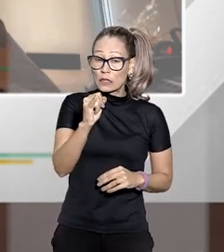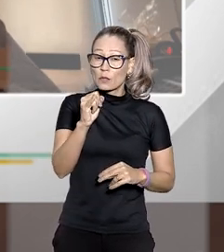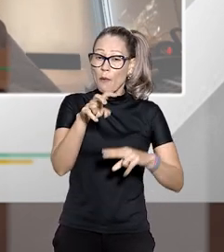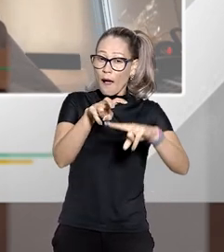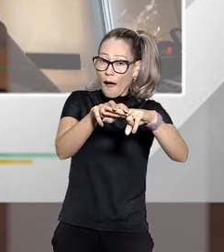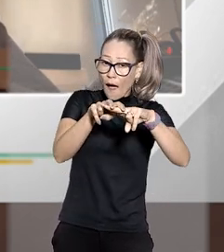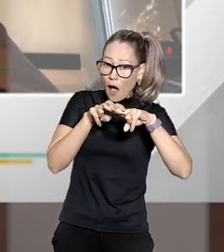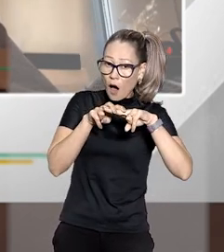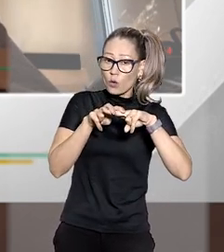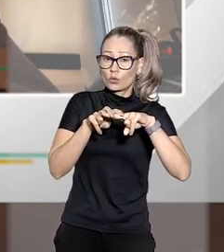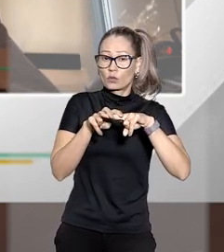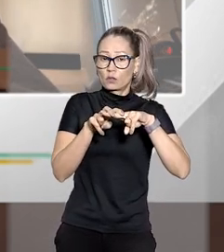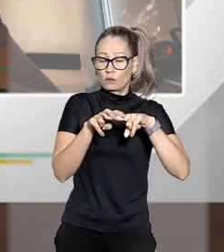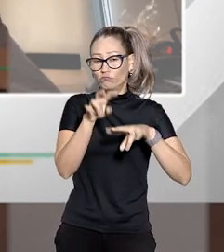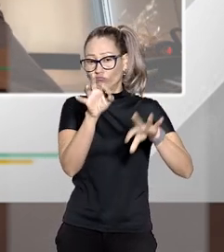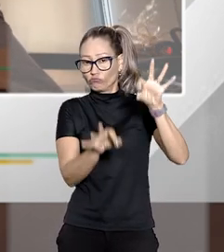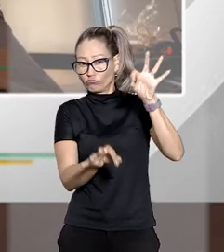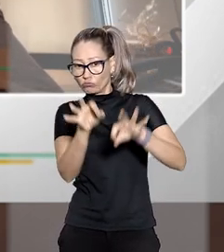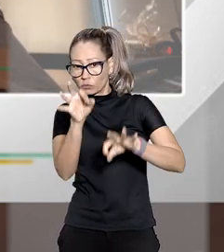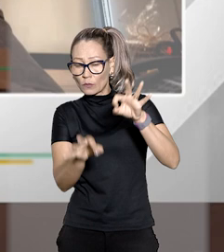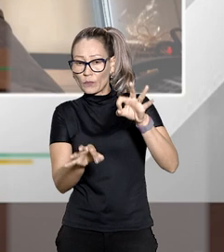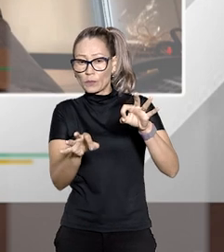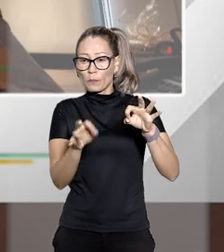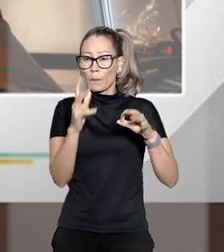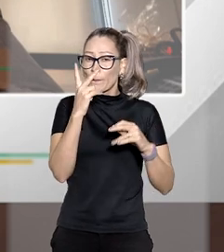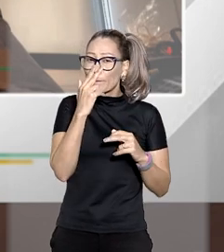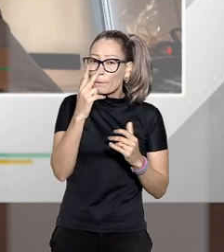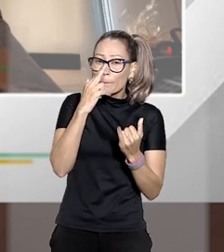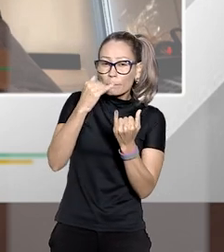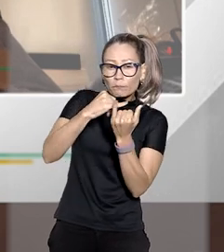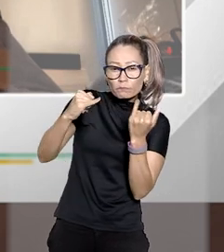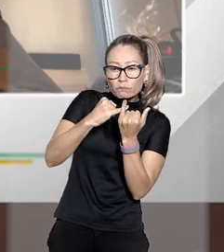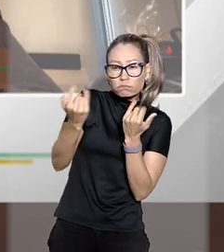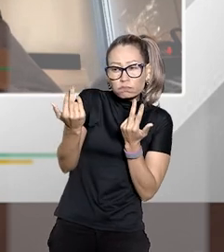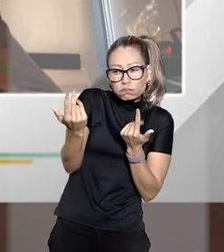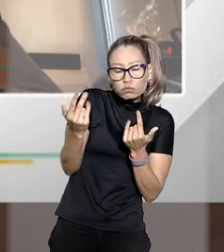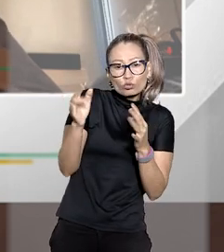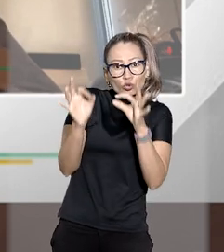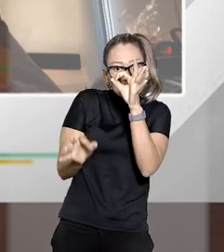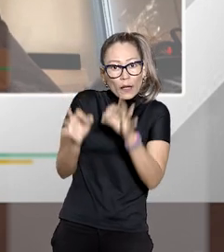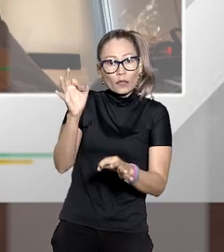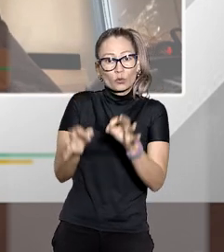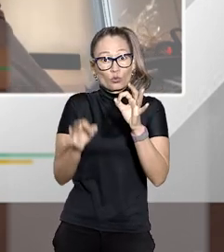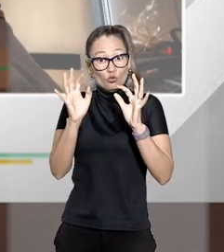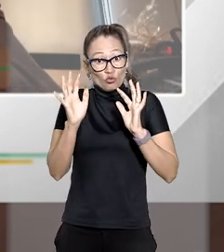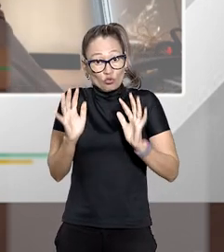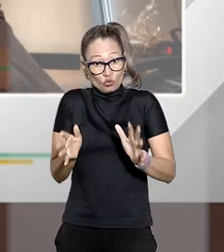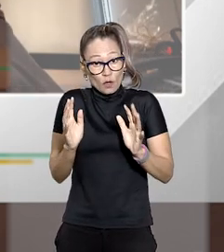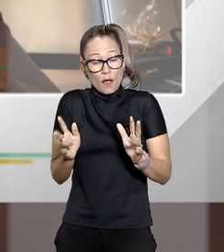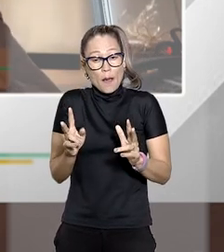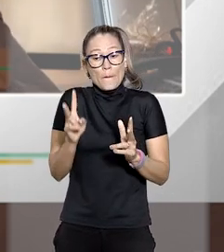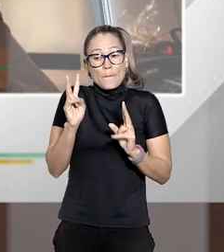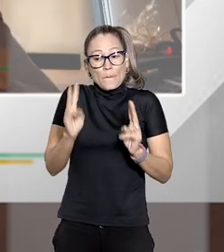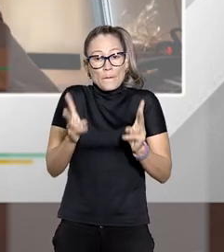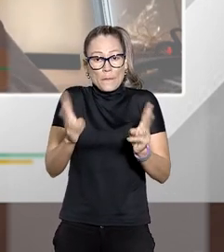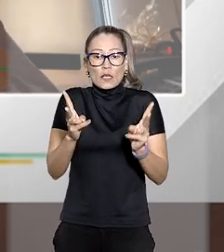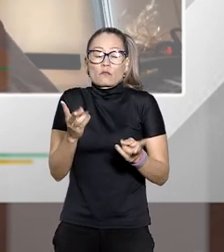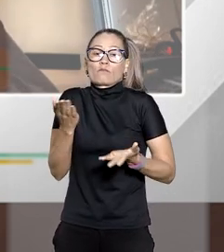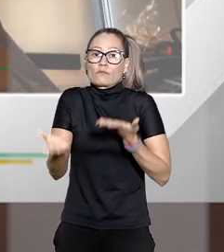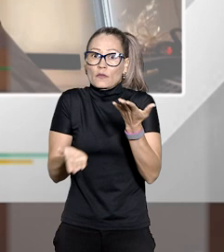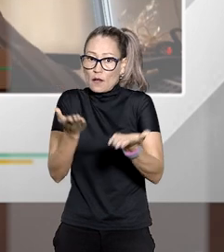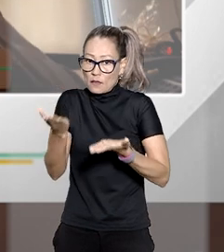determinada causa que tenha uma situação idêntica aquela que já foi julgada ela vai receber o mesmo